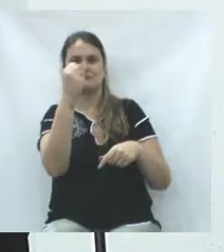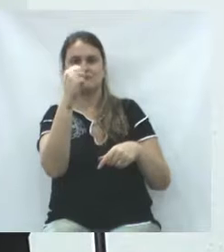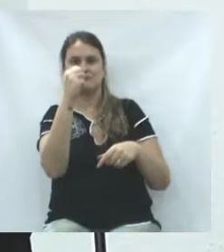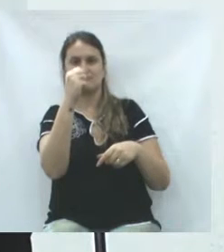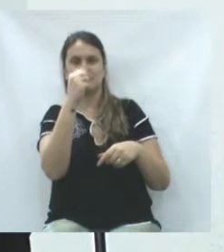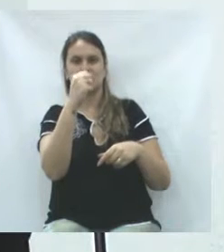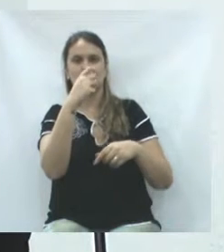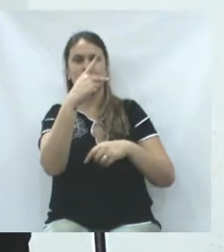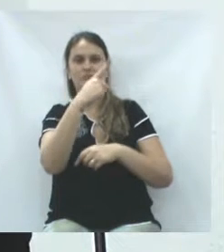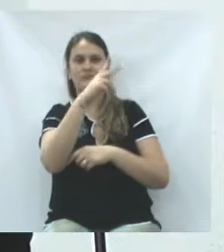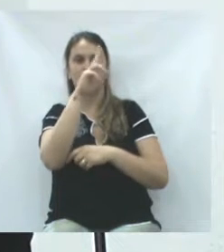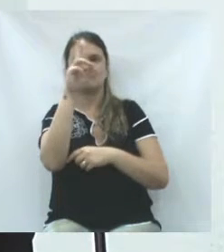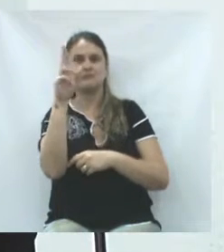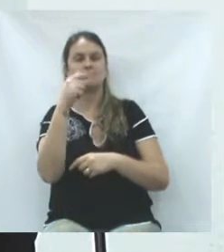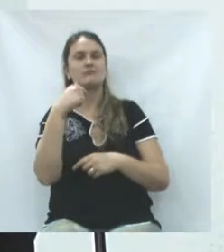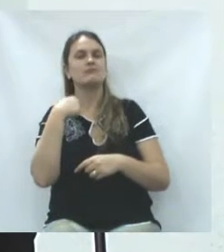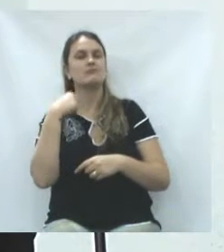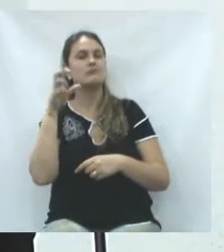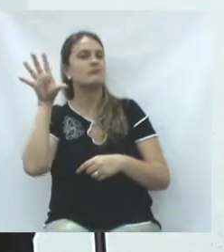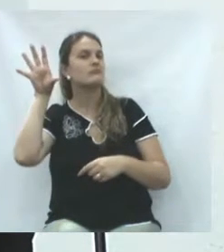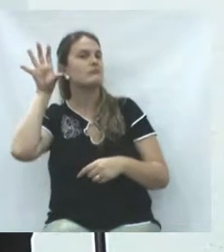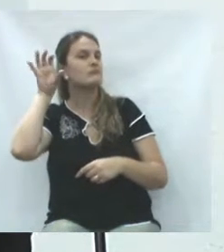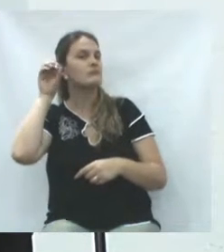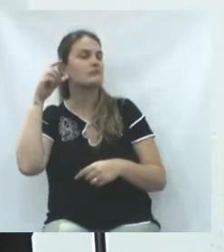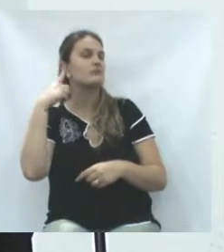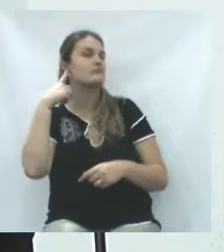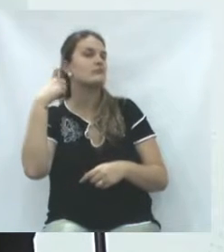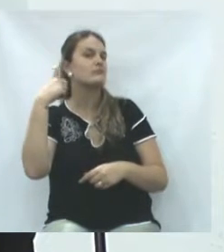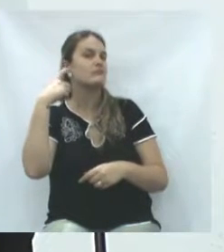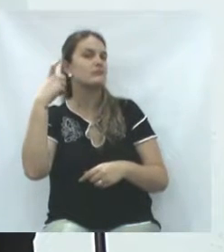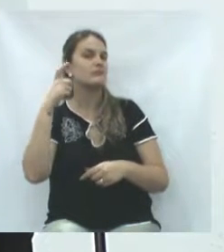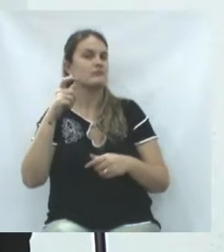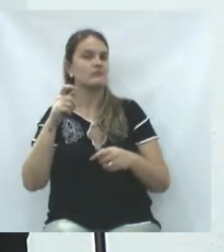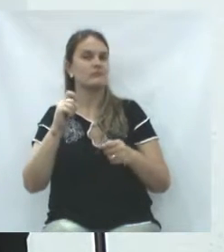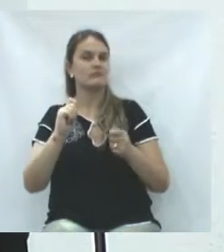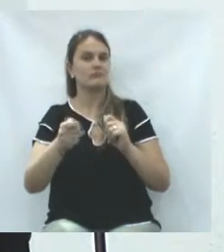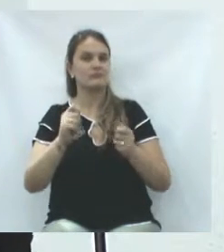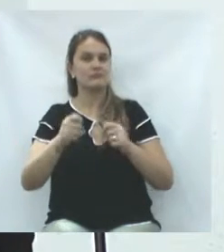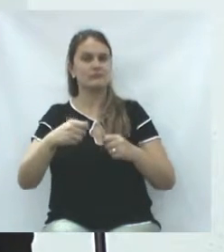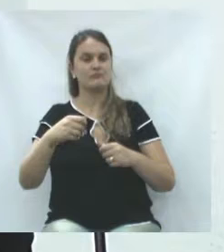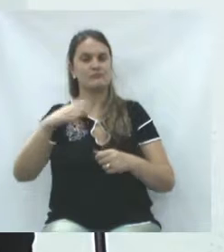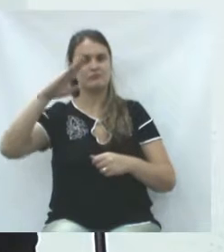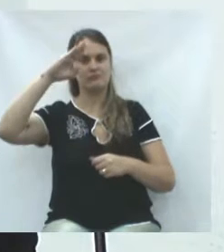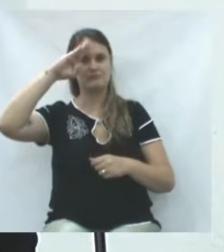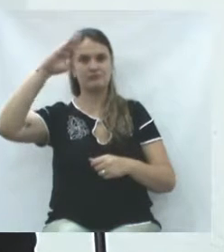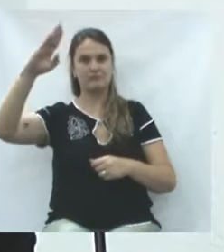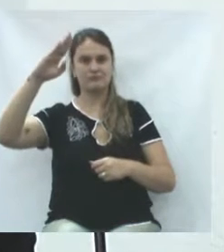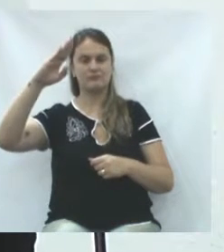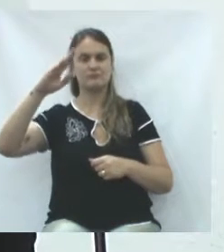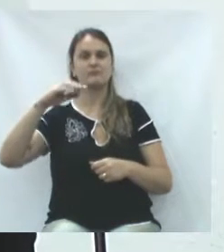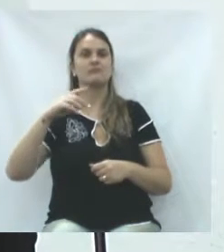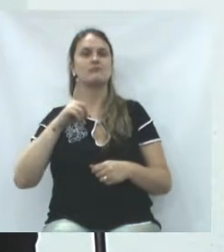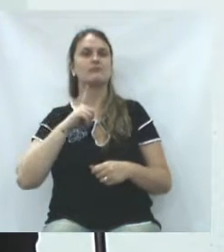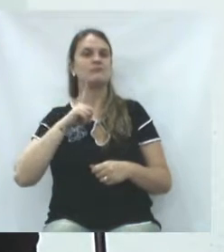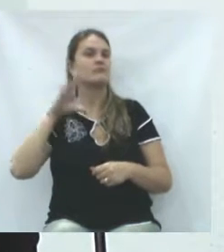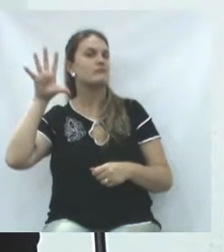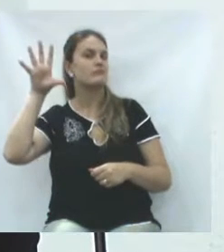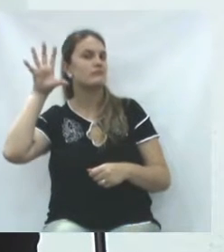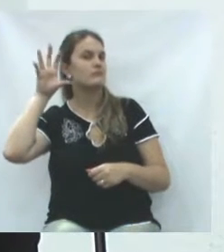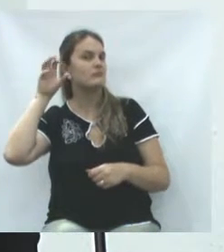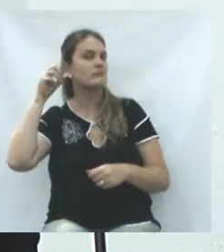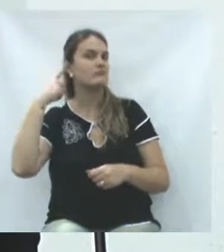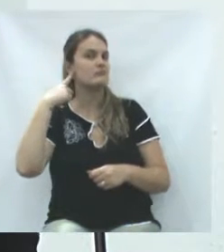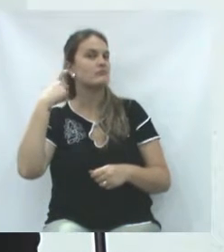diviso quilômetro 13, em Porto União, ouvíamos o som da banda do batalhão, dos ensaios, ouvíamos